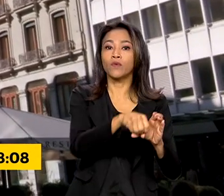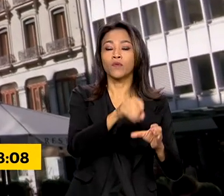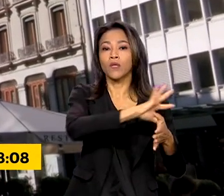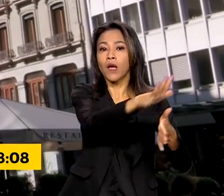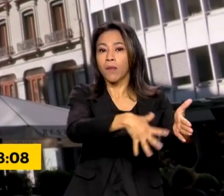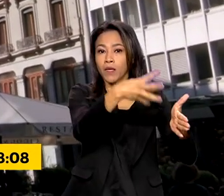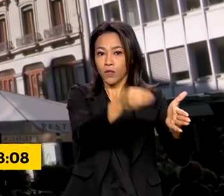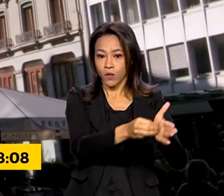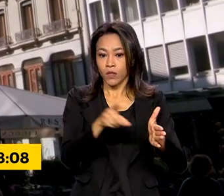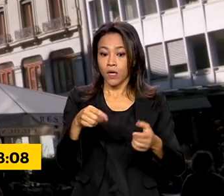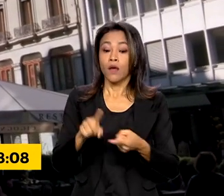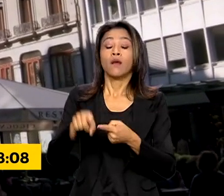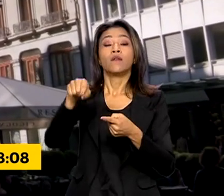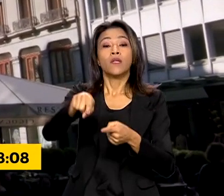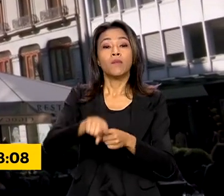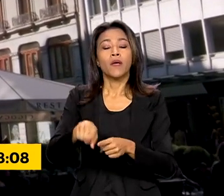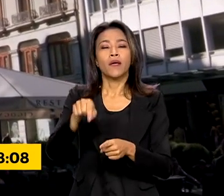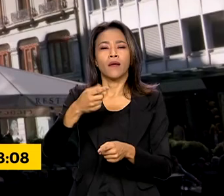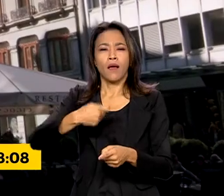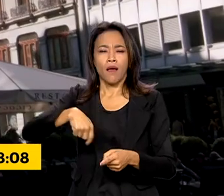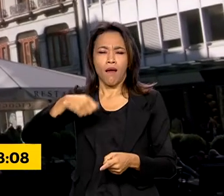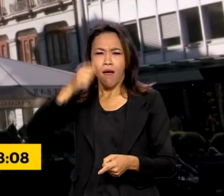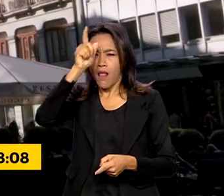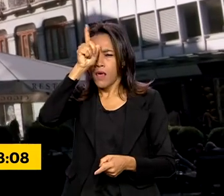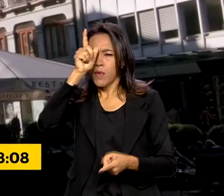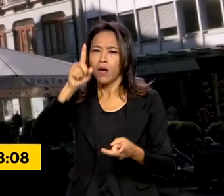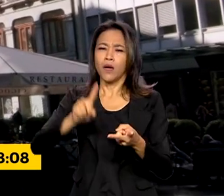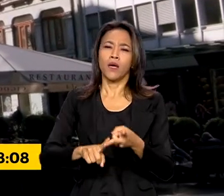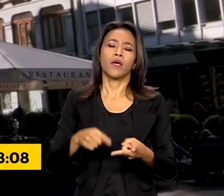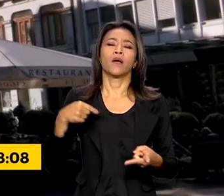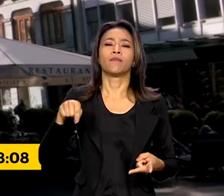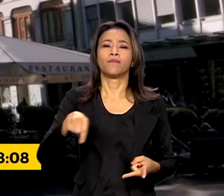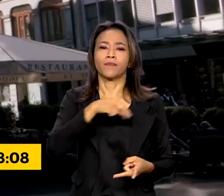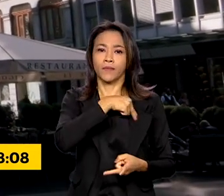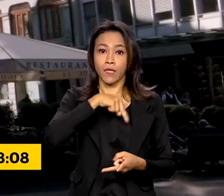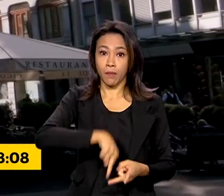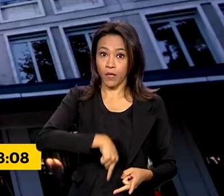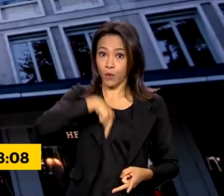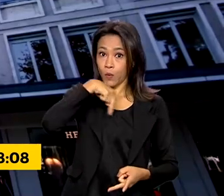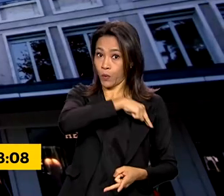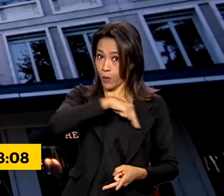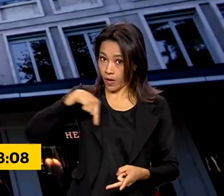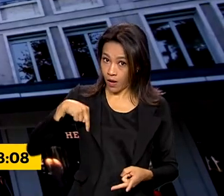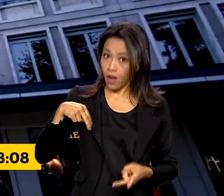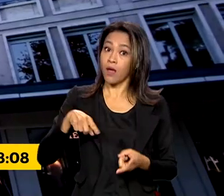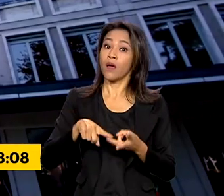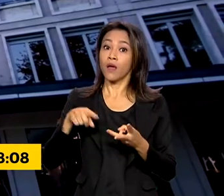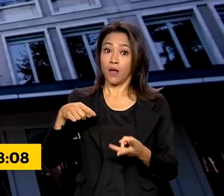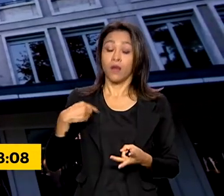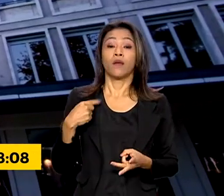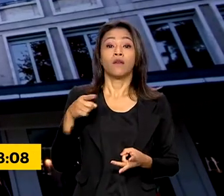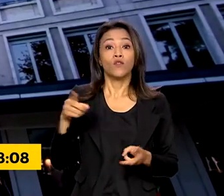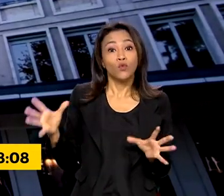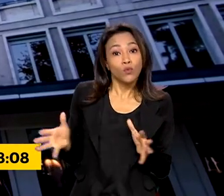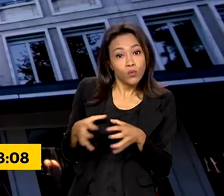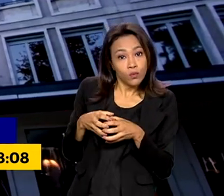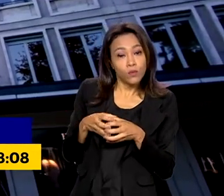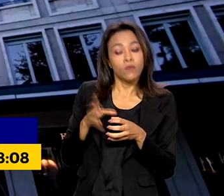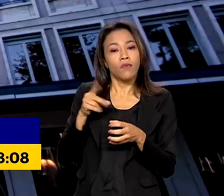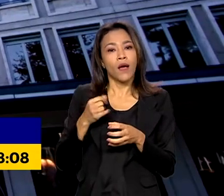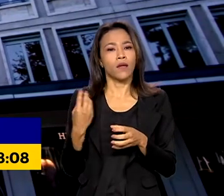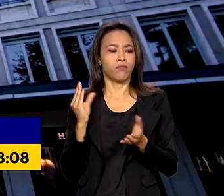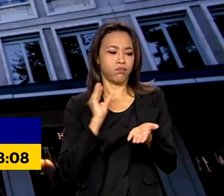unir a países como Noruega e Alemanha e começar a contribuir com o Fundo Amazônia. Os detalhes do aporte devem ser